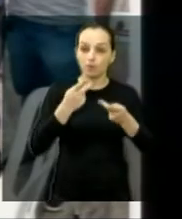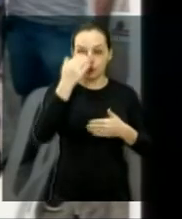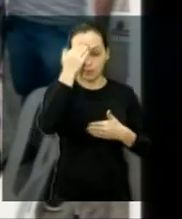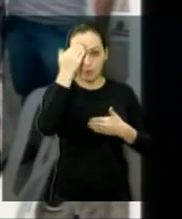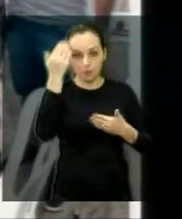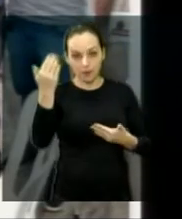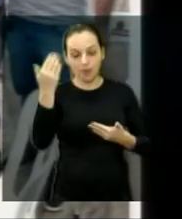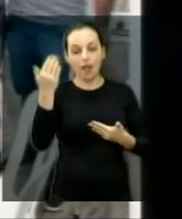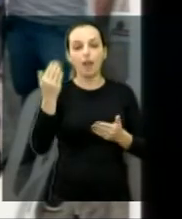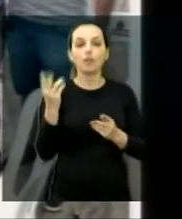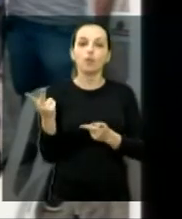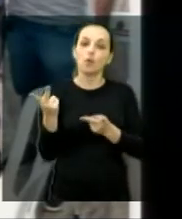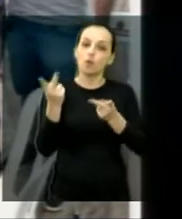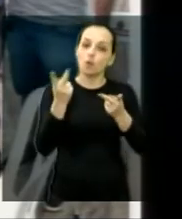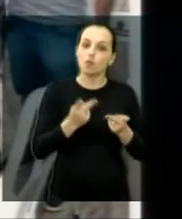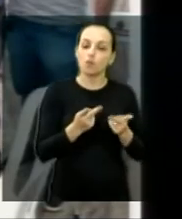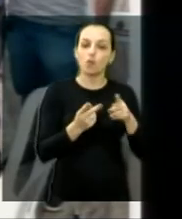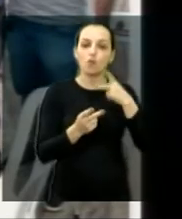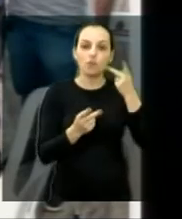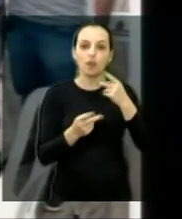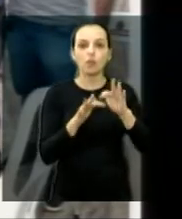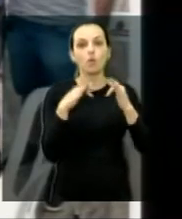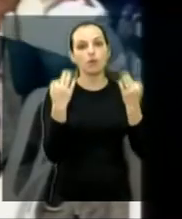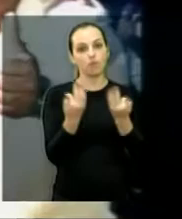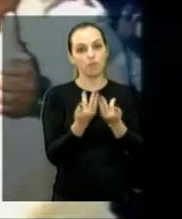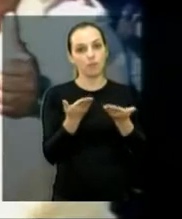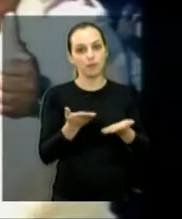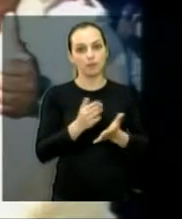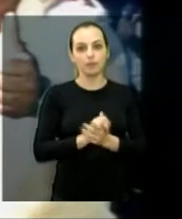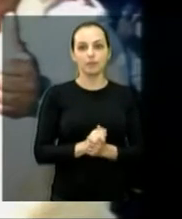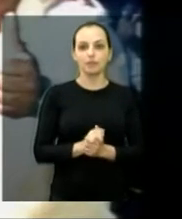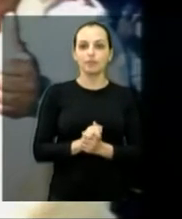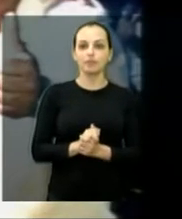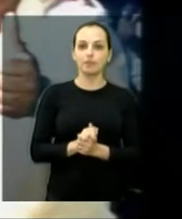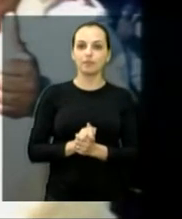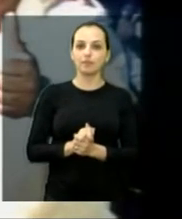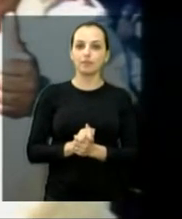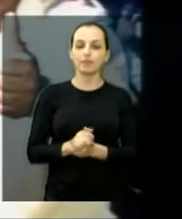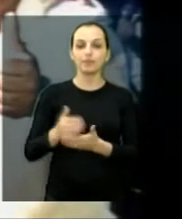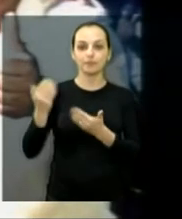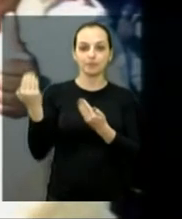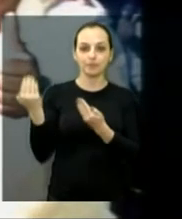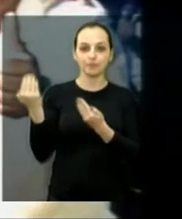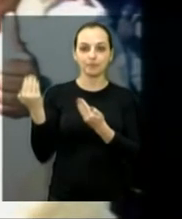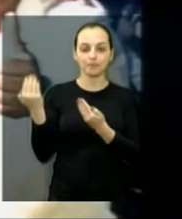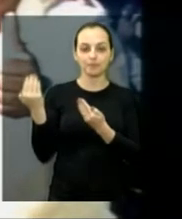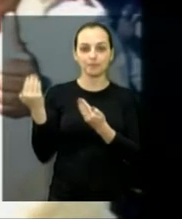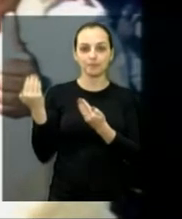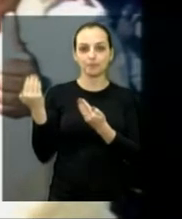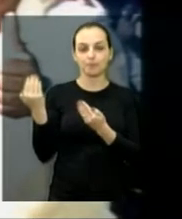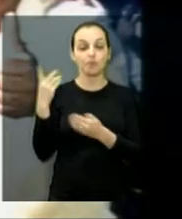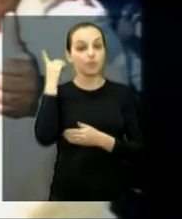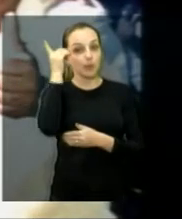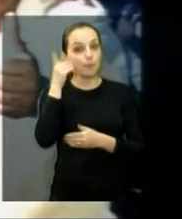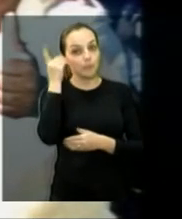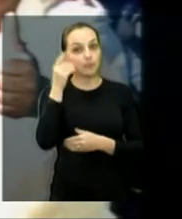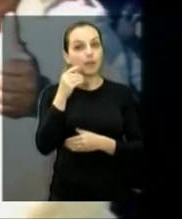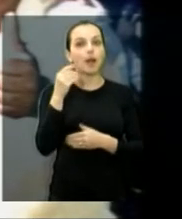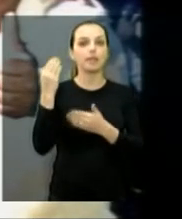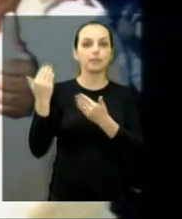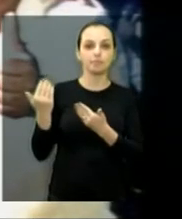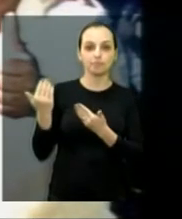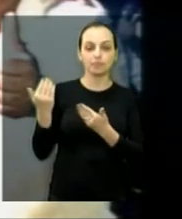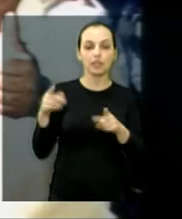convidou o vereador e a família. Pode passar. Ali eu estava ali com a nossa deputada Marcia Lia, estava ali com o nosso